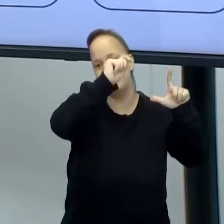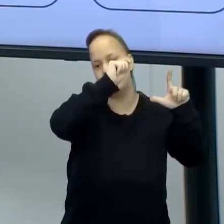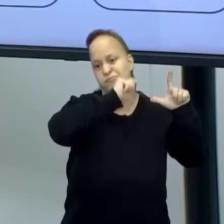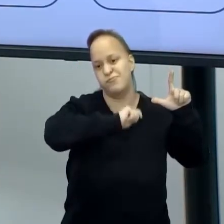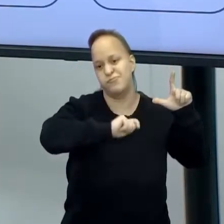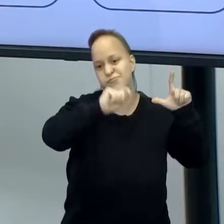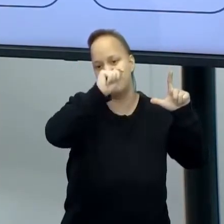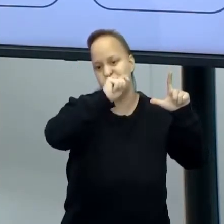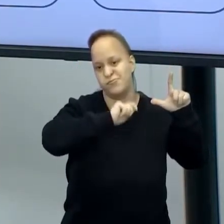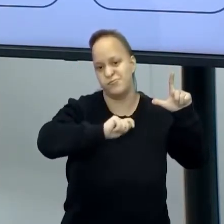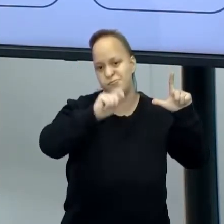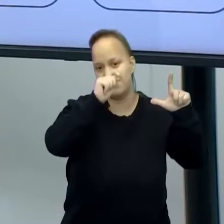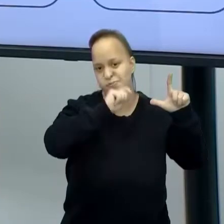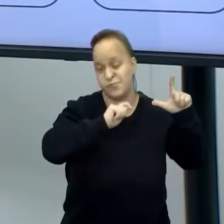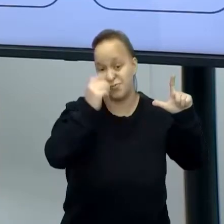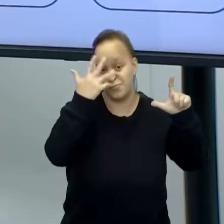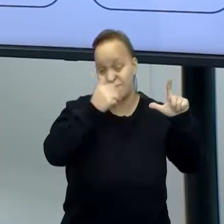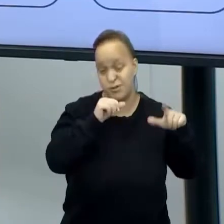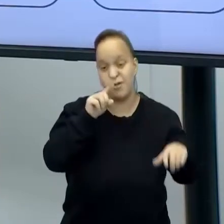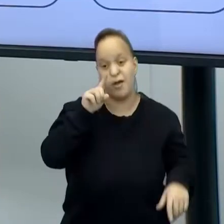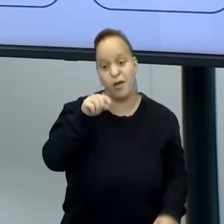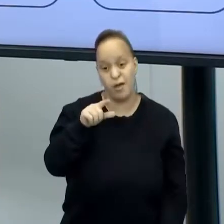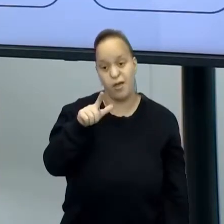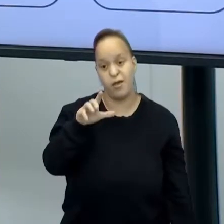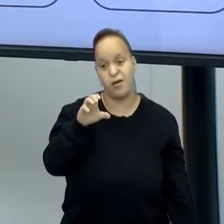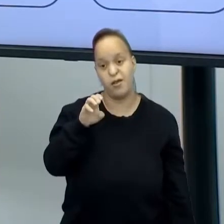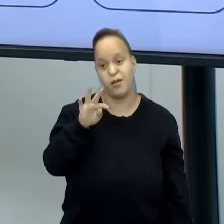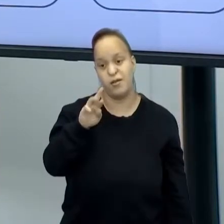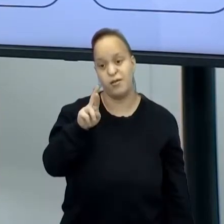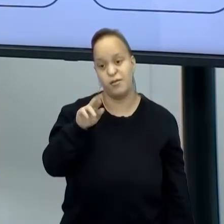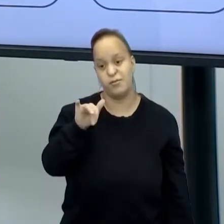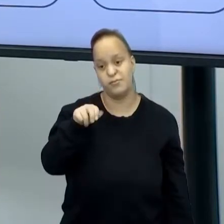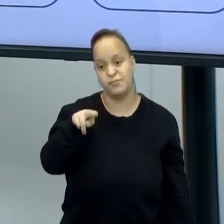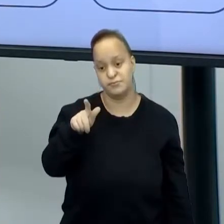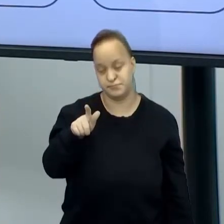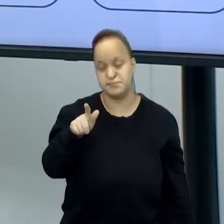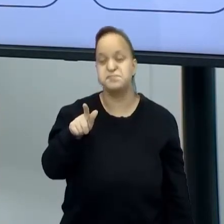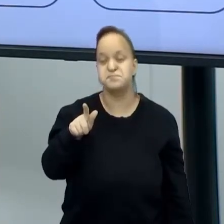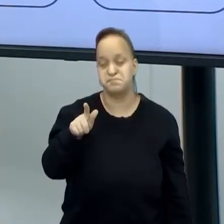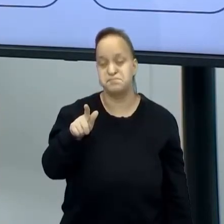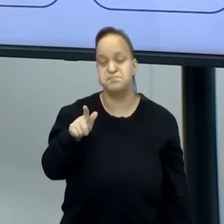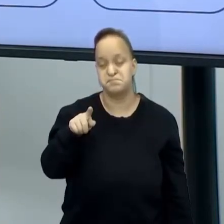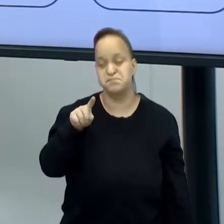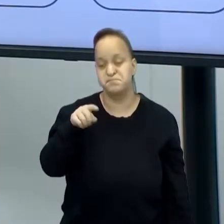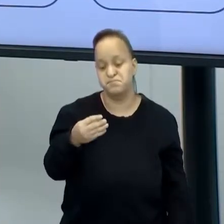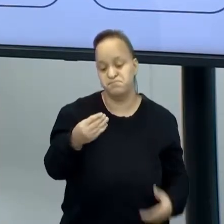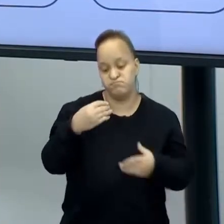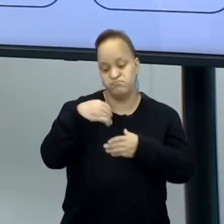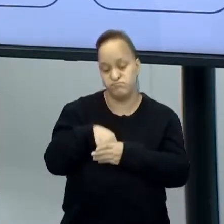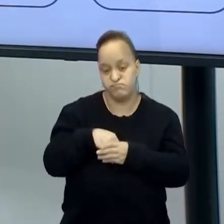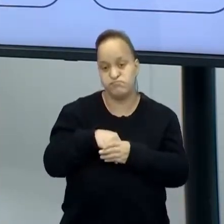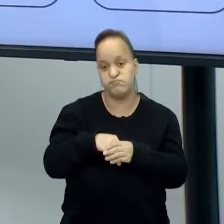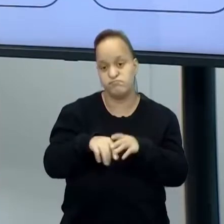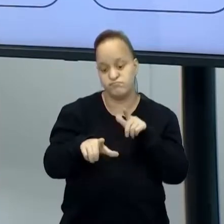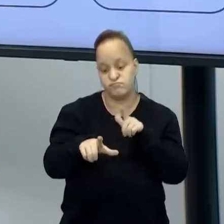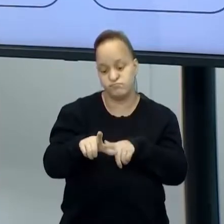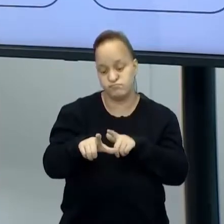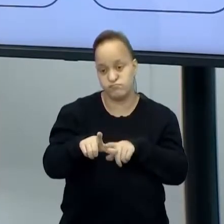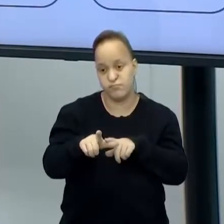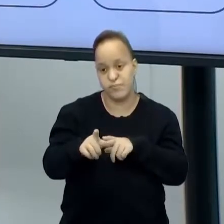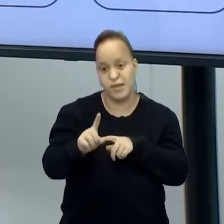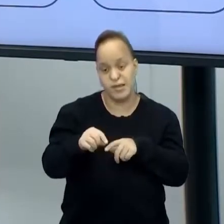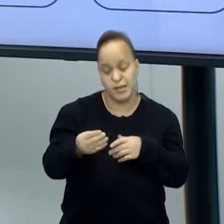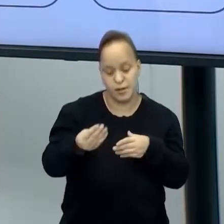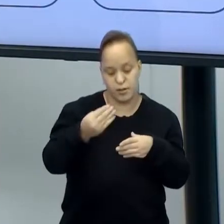umas letras super bonitas ali. Isso é o lettering também. Então, o lettering faz parte de design de fontes, que faz parte